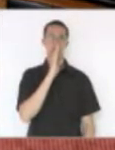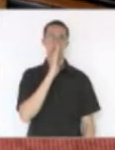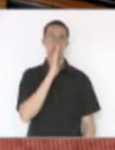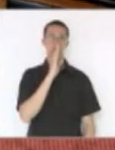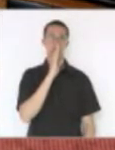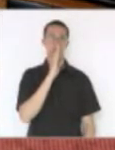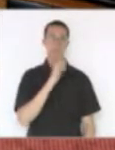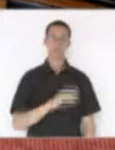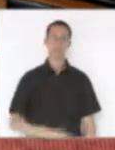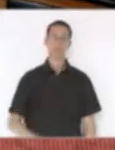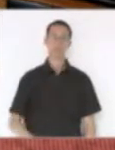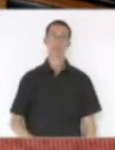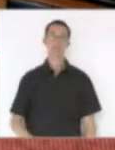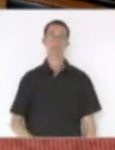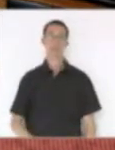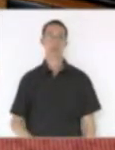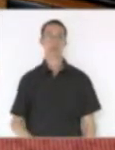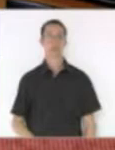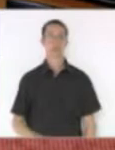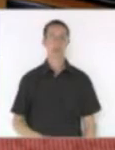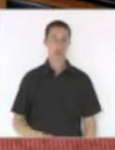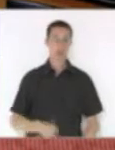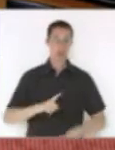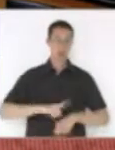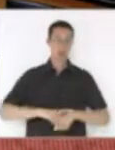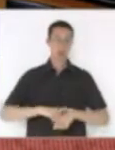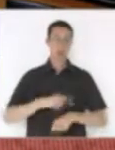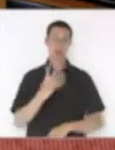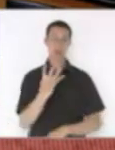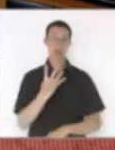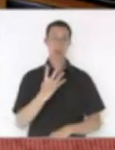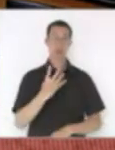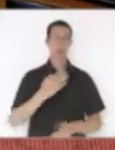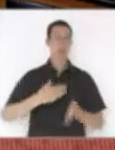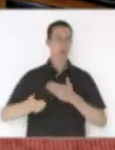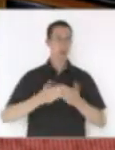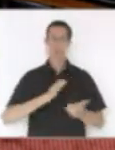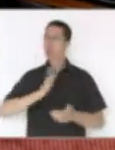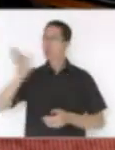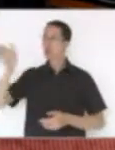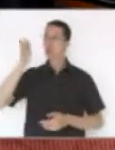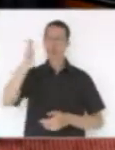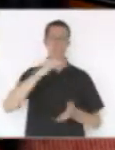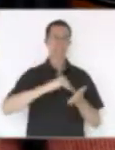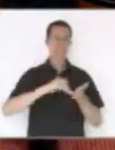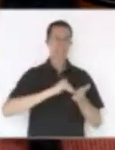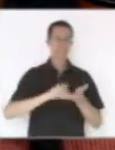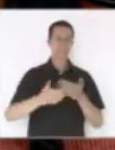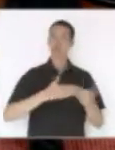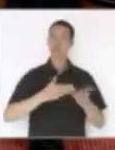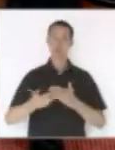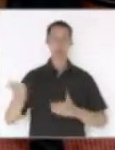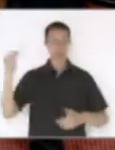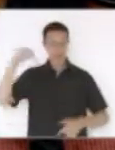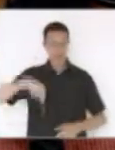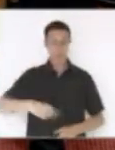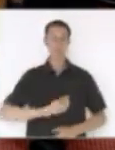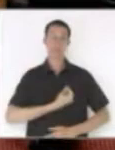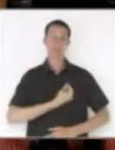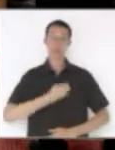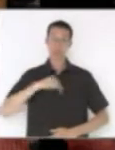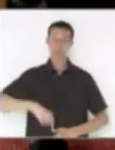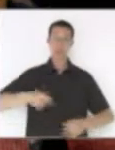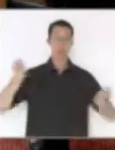quando chegar o momento de 16 horas, que nós esquecemos de qualquer outro tipo de outro compromisso. Agora, vemos o plenário para dar condições de